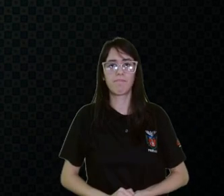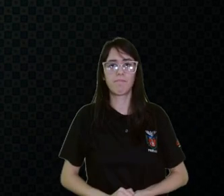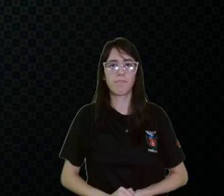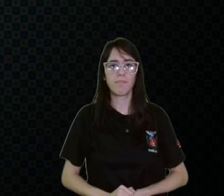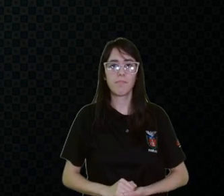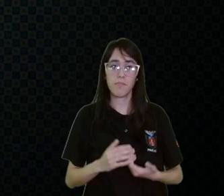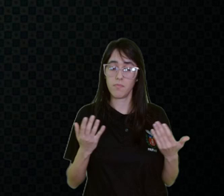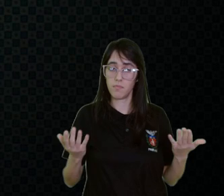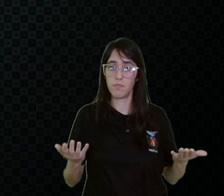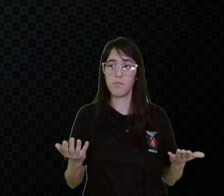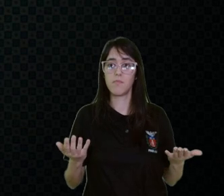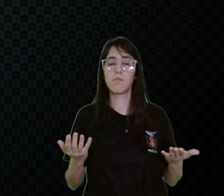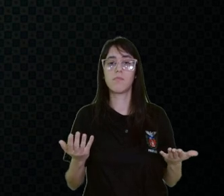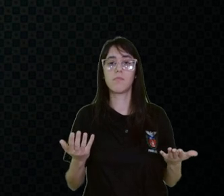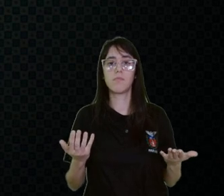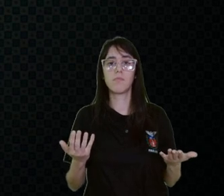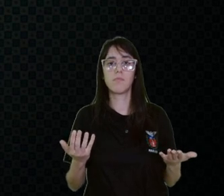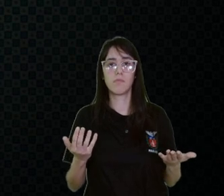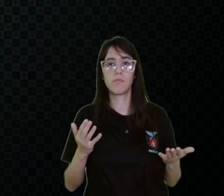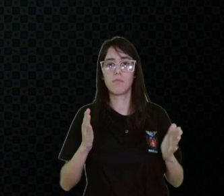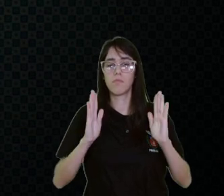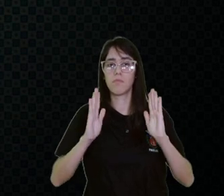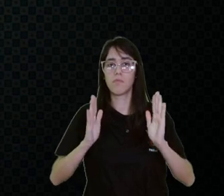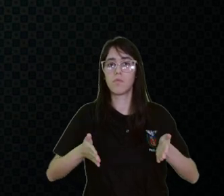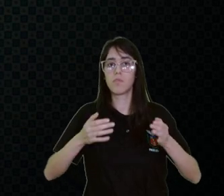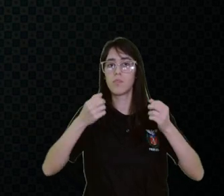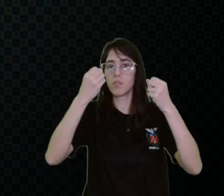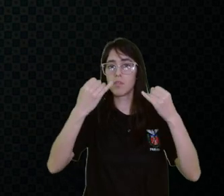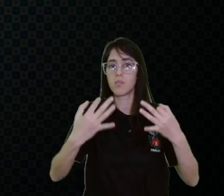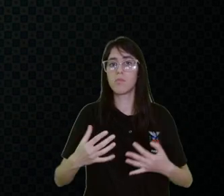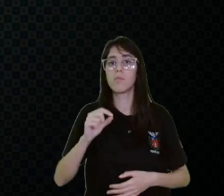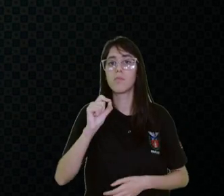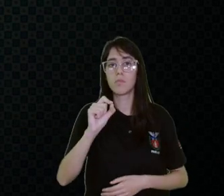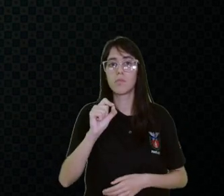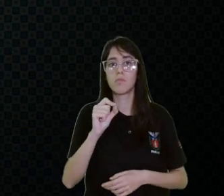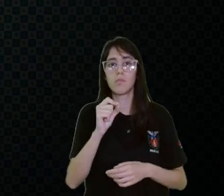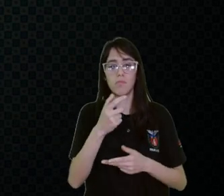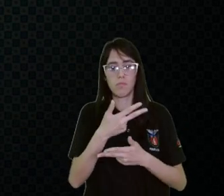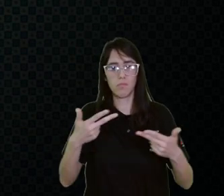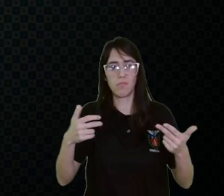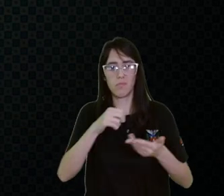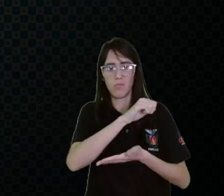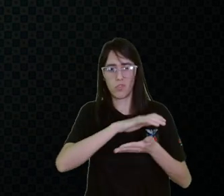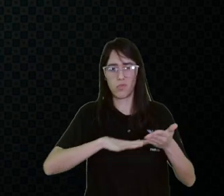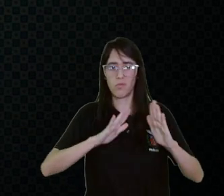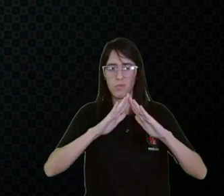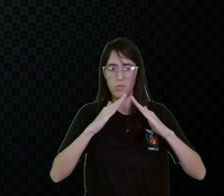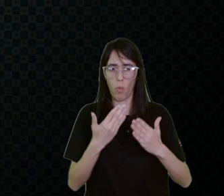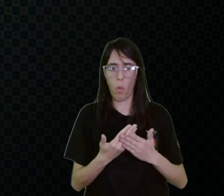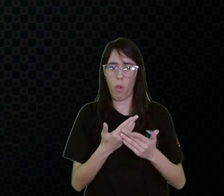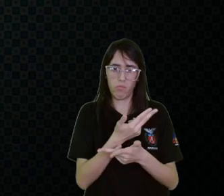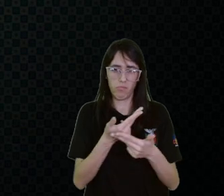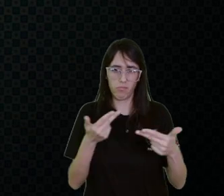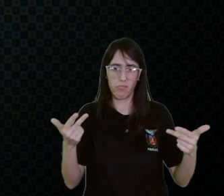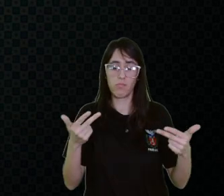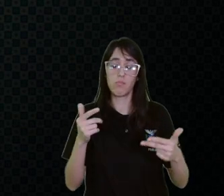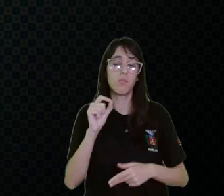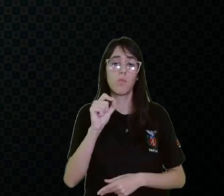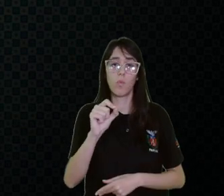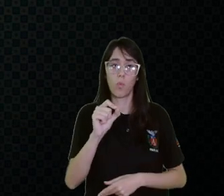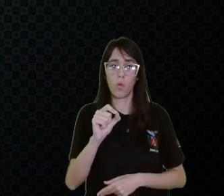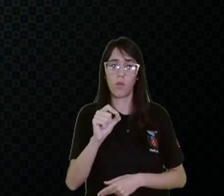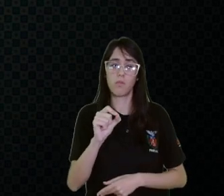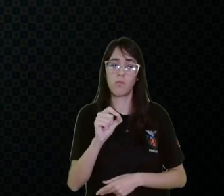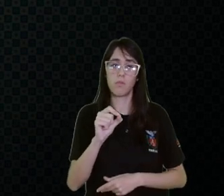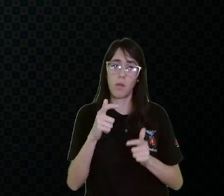então a gente fala um pouco aqui que essas atividades escolares, elas são a grande maioria e o maior